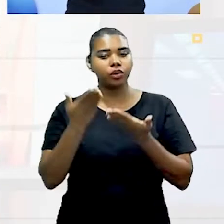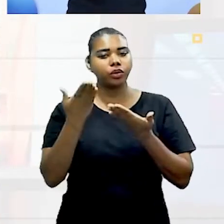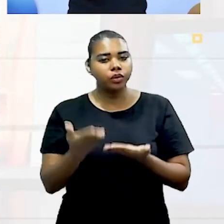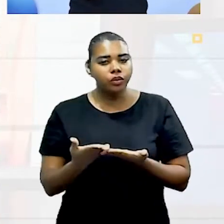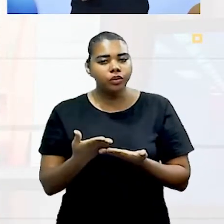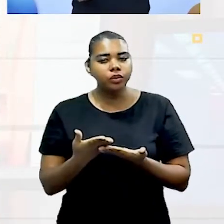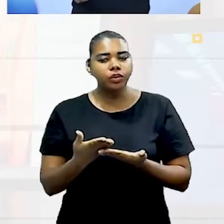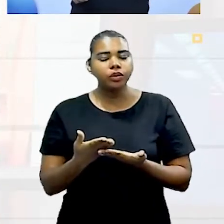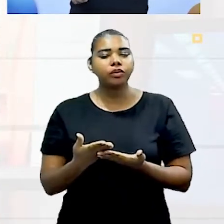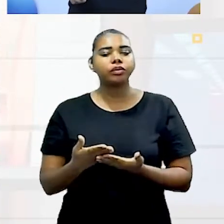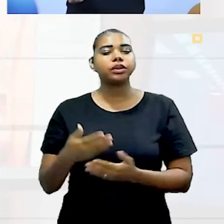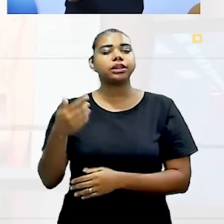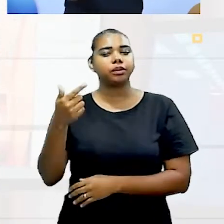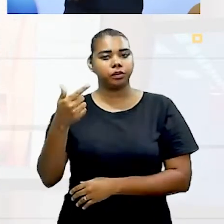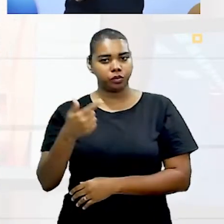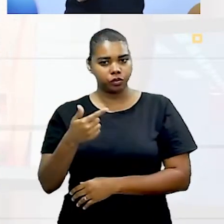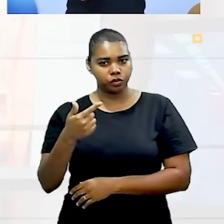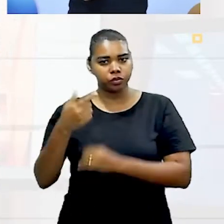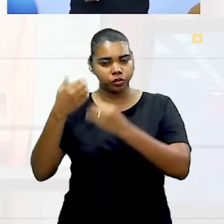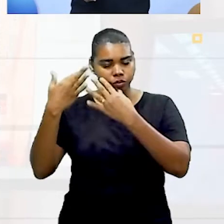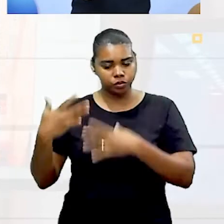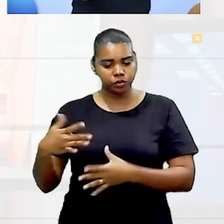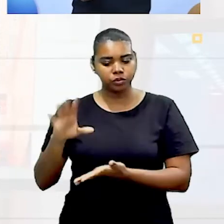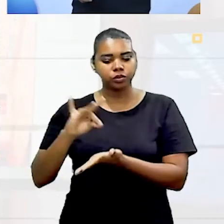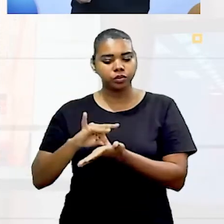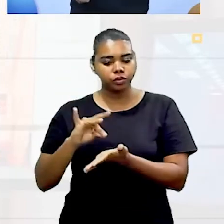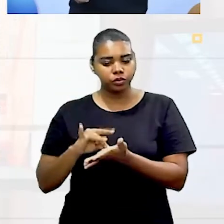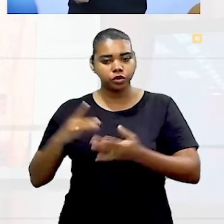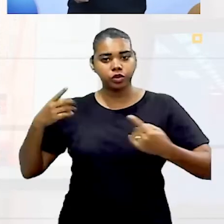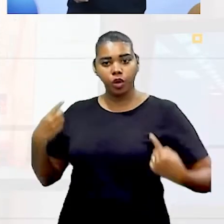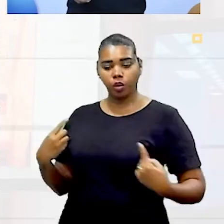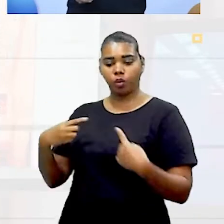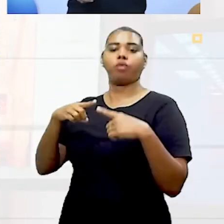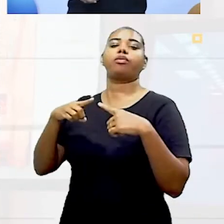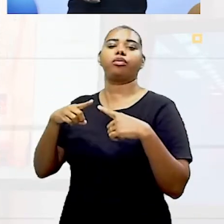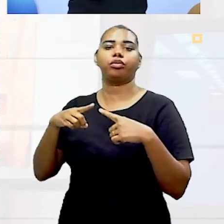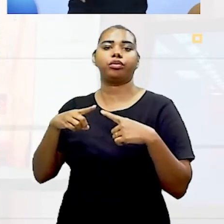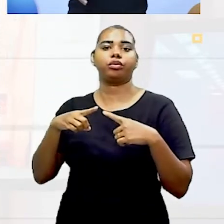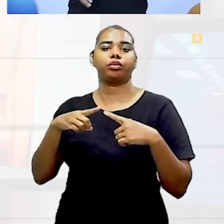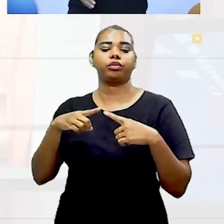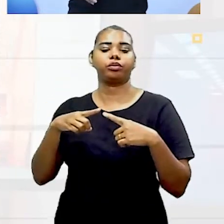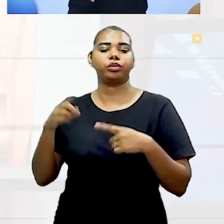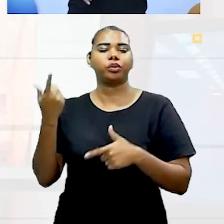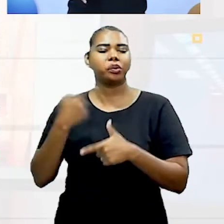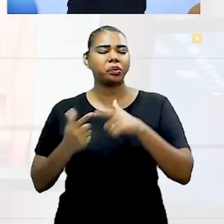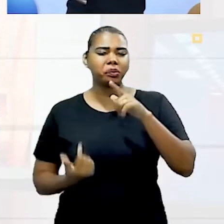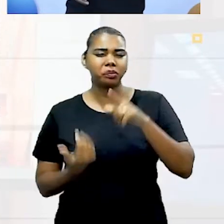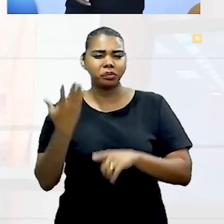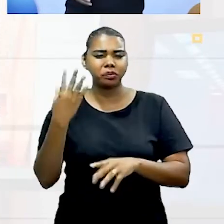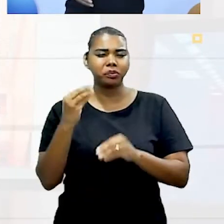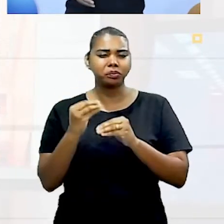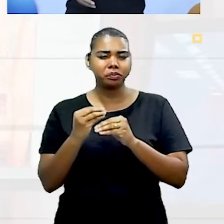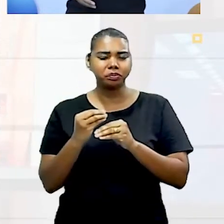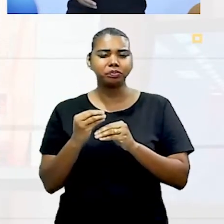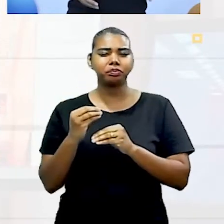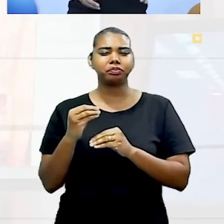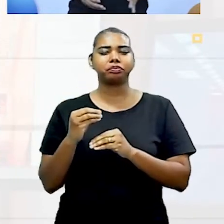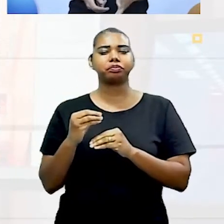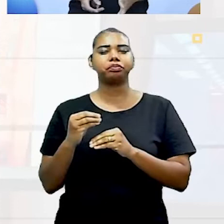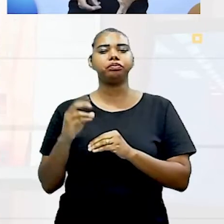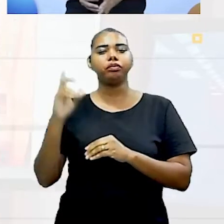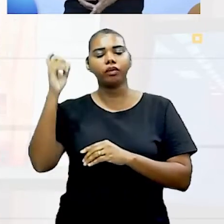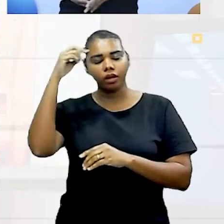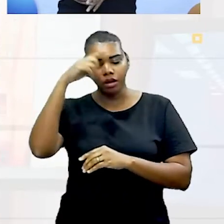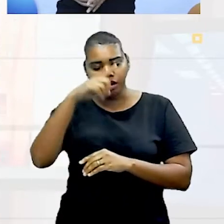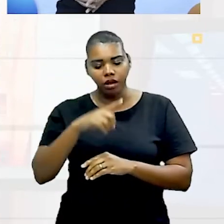ter o ato 2, que vai ser o confronto, acontece o obstáculo de desafios, ações aumentam e os riscos passam a